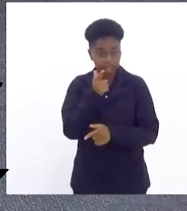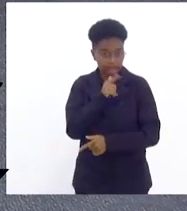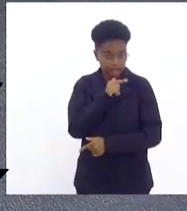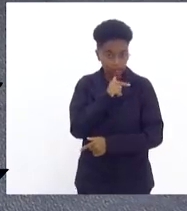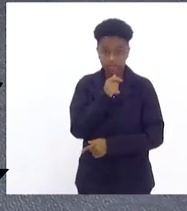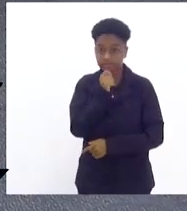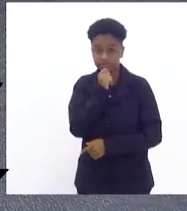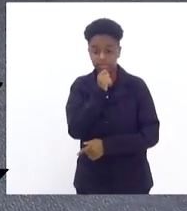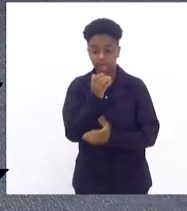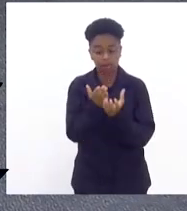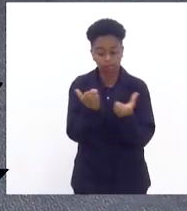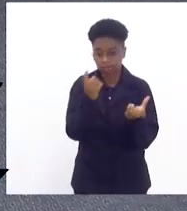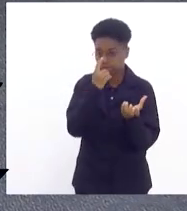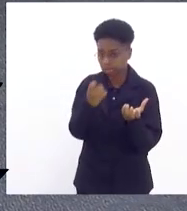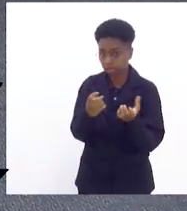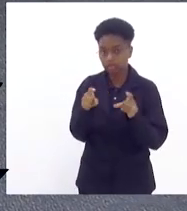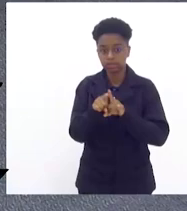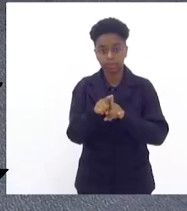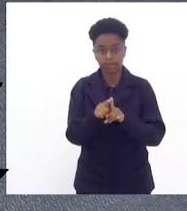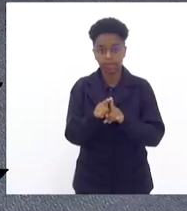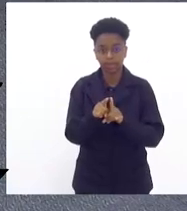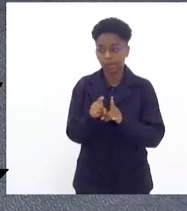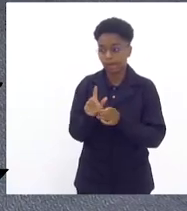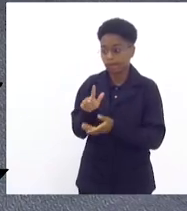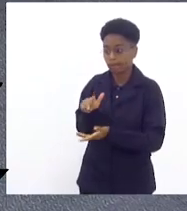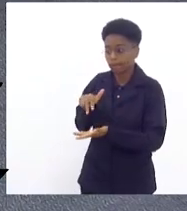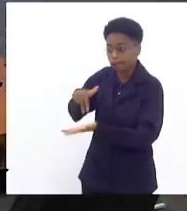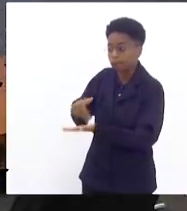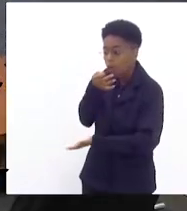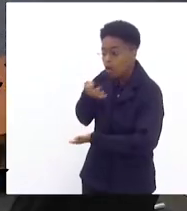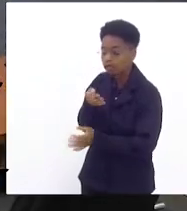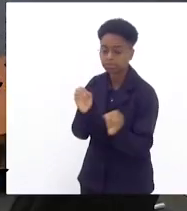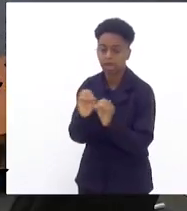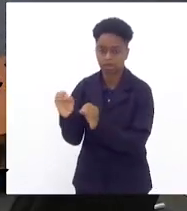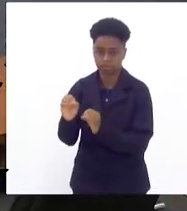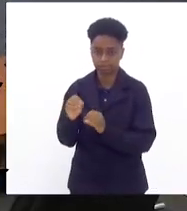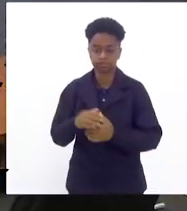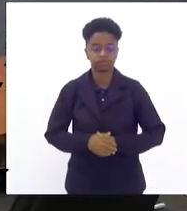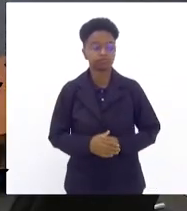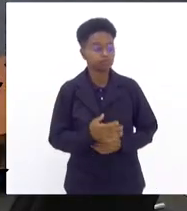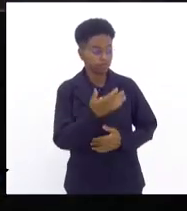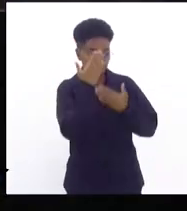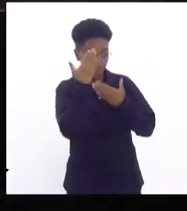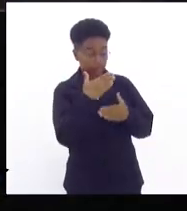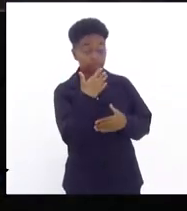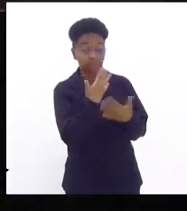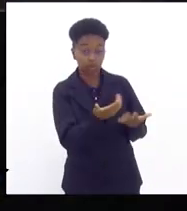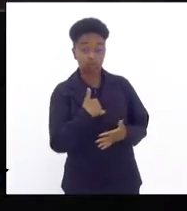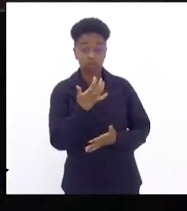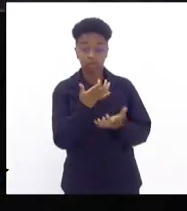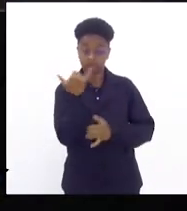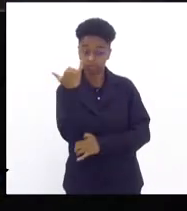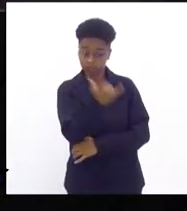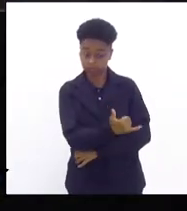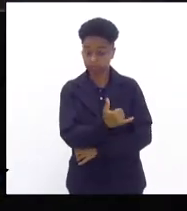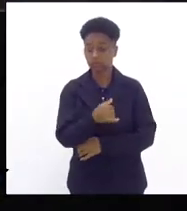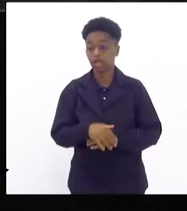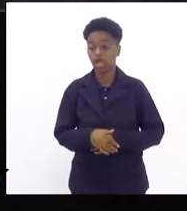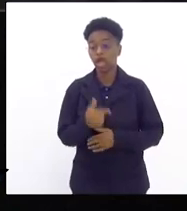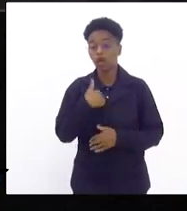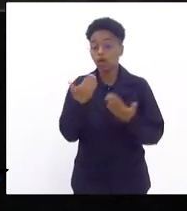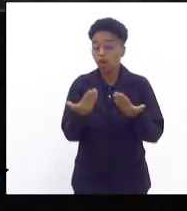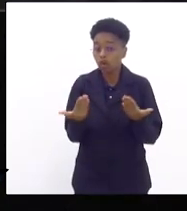sem esgoto e sem qualquer posicionamento dessas concessionárias Obrigado Deputado Sérgio eu queria dizer a você o seguinte meu amigo o que hoje eu